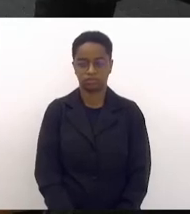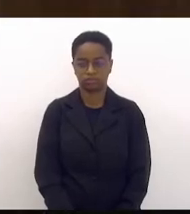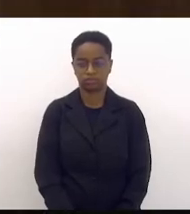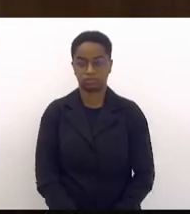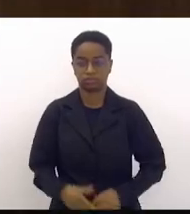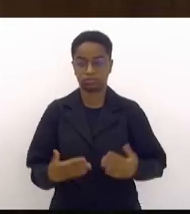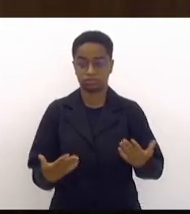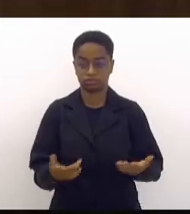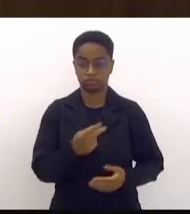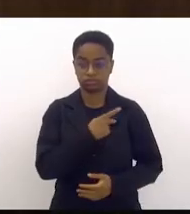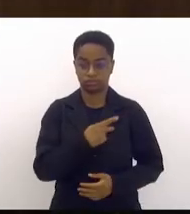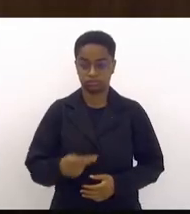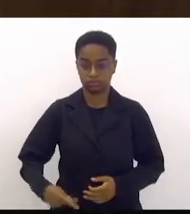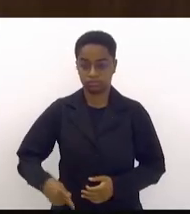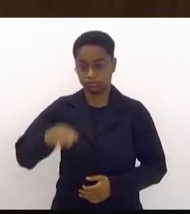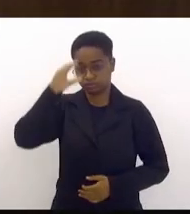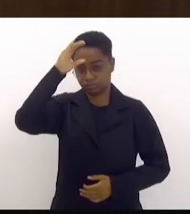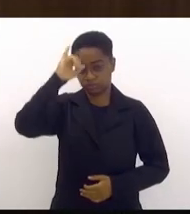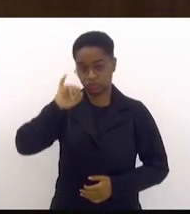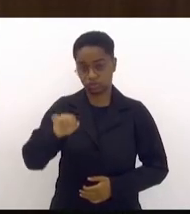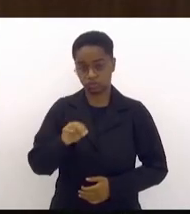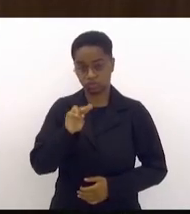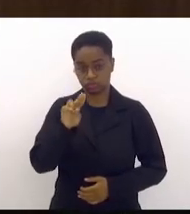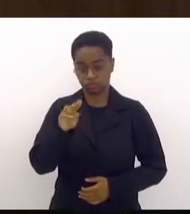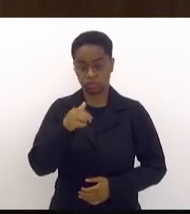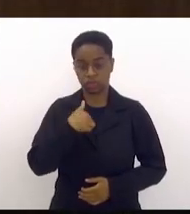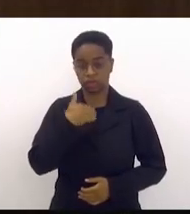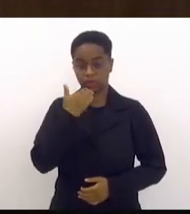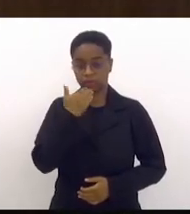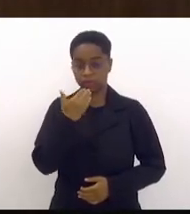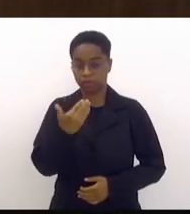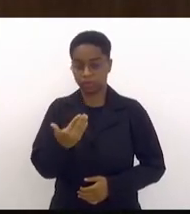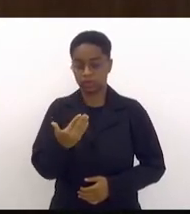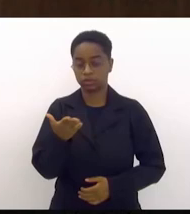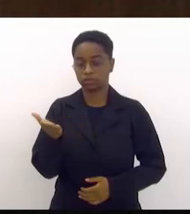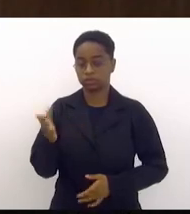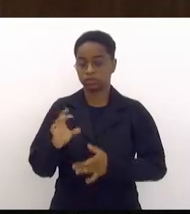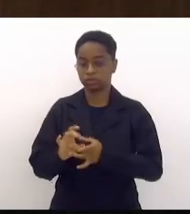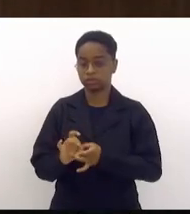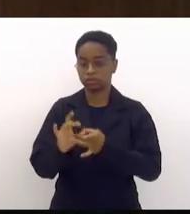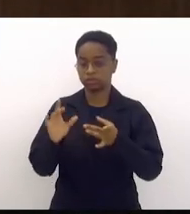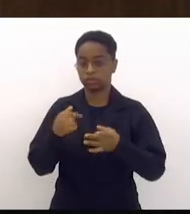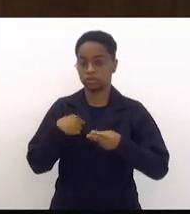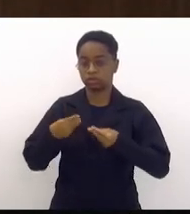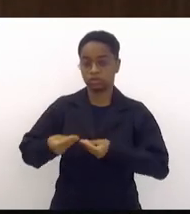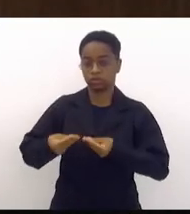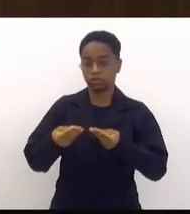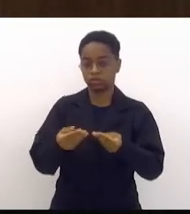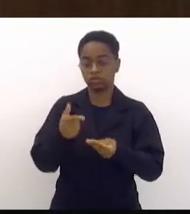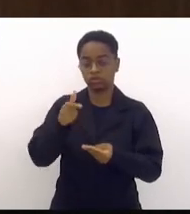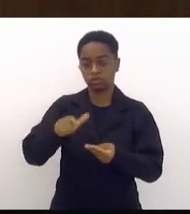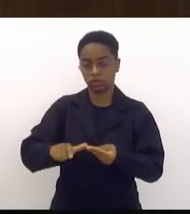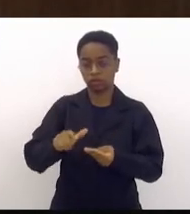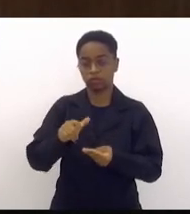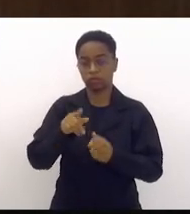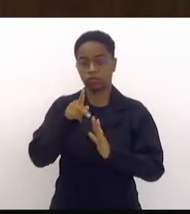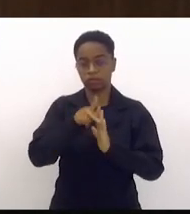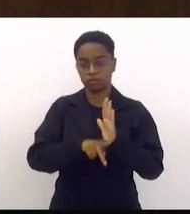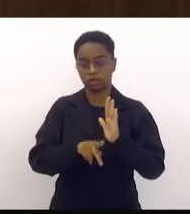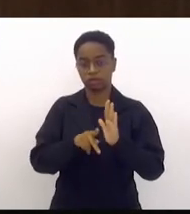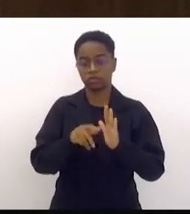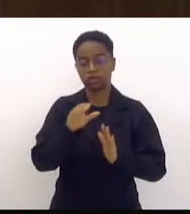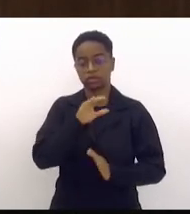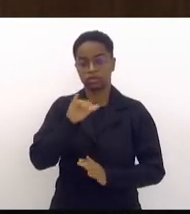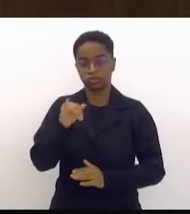Presidente Tiaju, eu peço a vossa anuência para poder remeter novamente este projeto à CCJ para